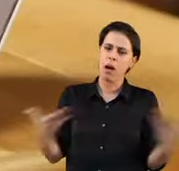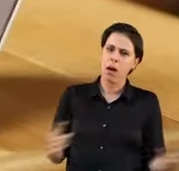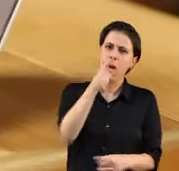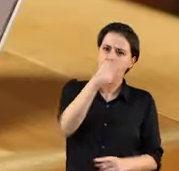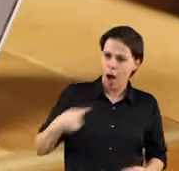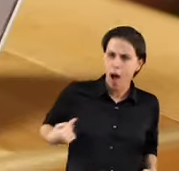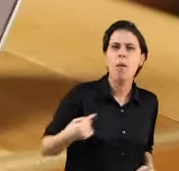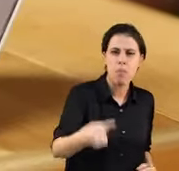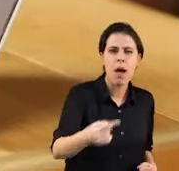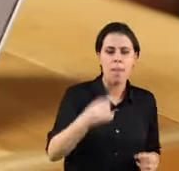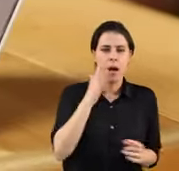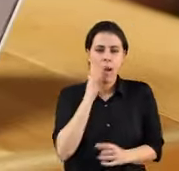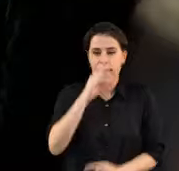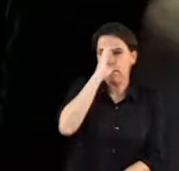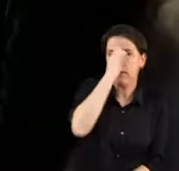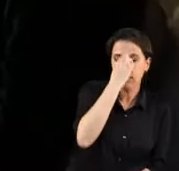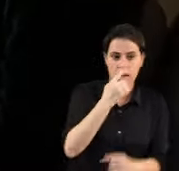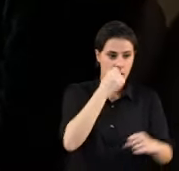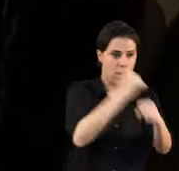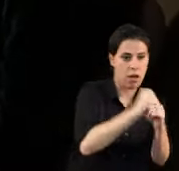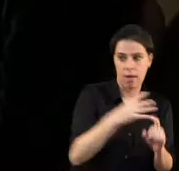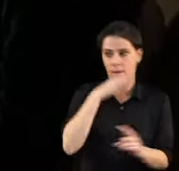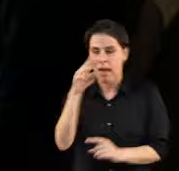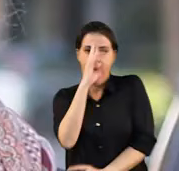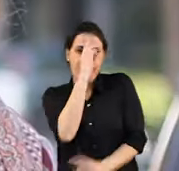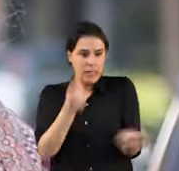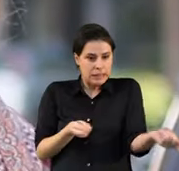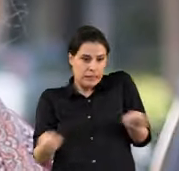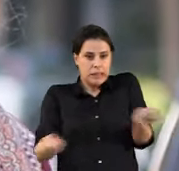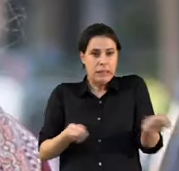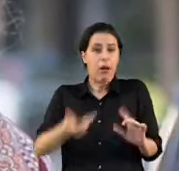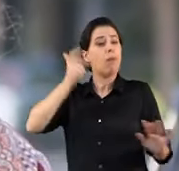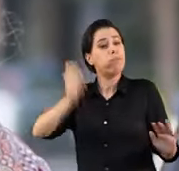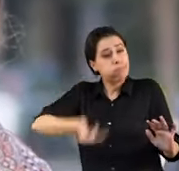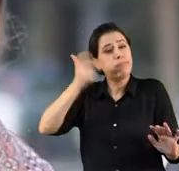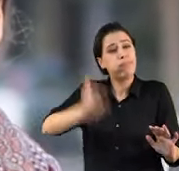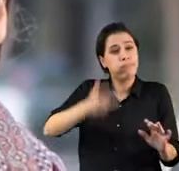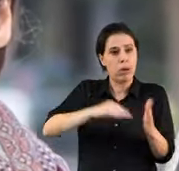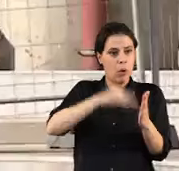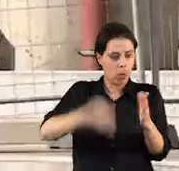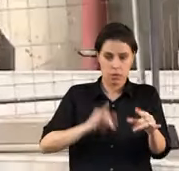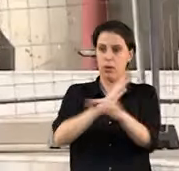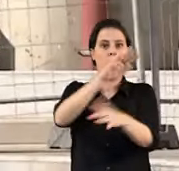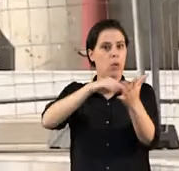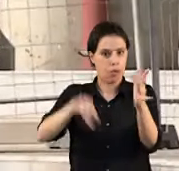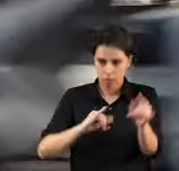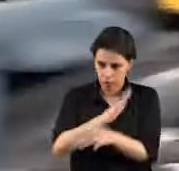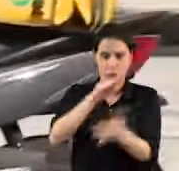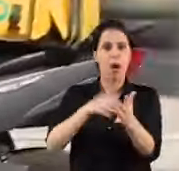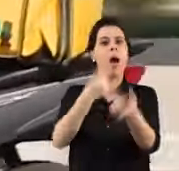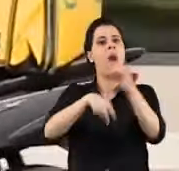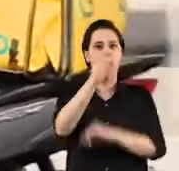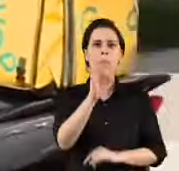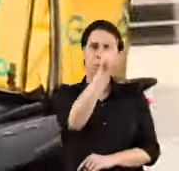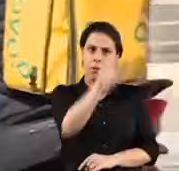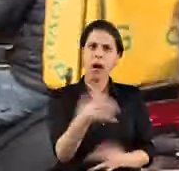Tu que todos os dias fazes malabarismos para conciliar trabalho e família. Que há anos saltas de contrato em contrato, mas